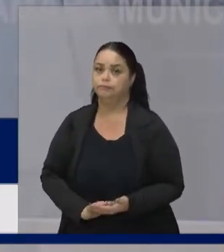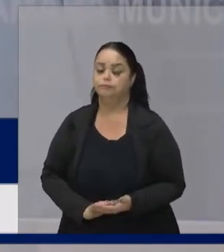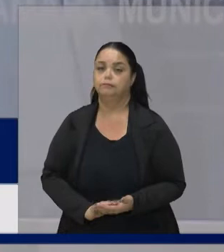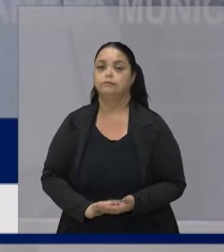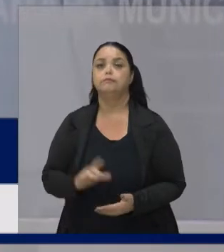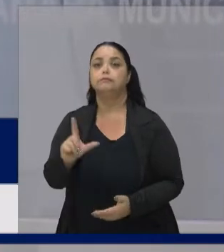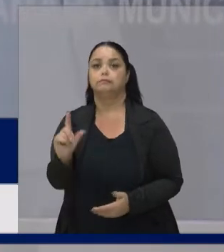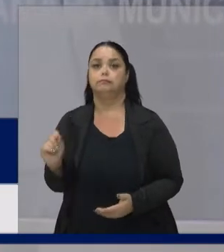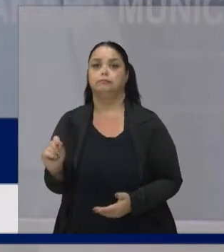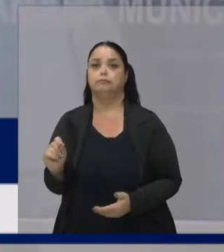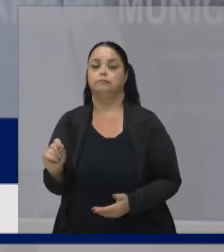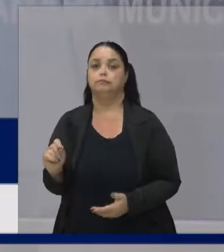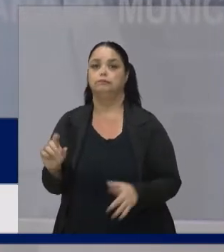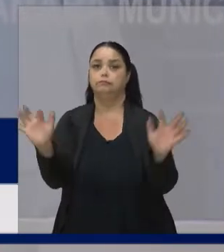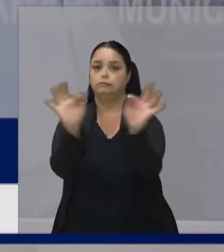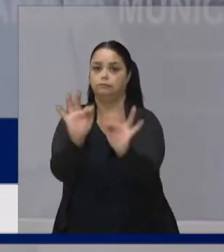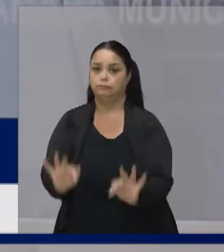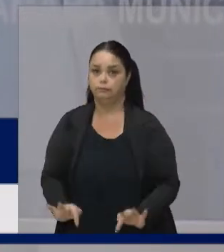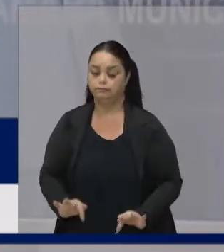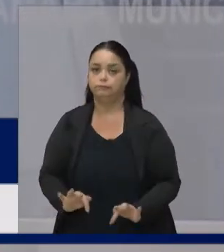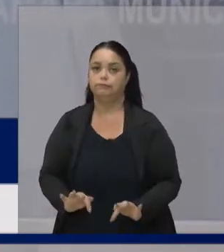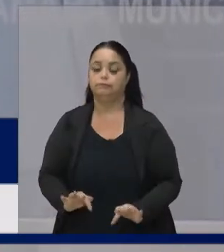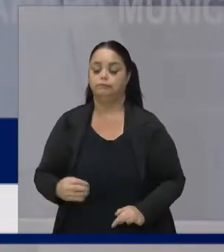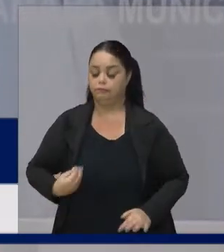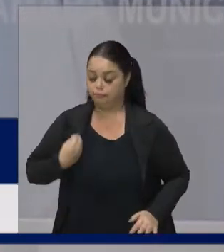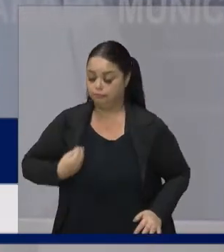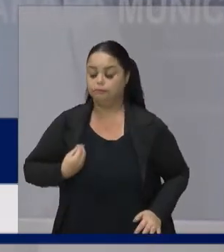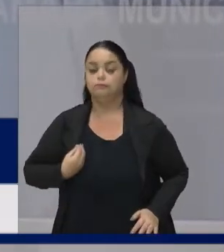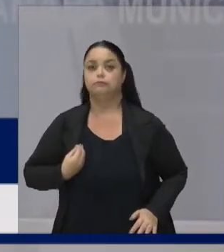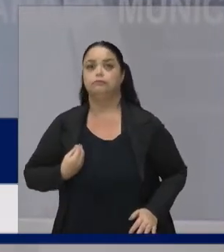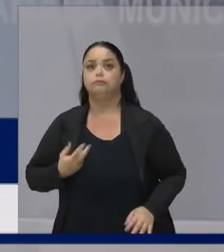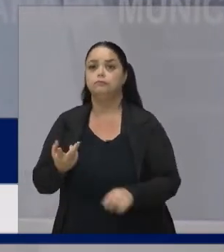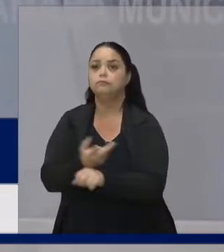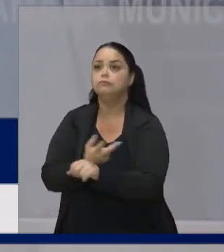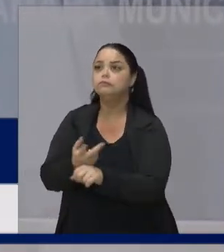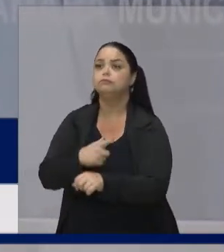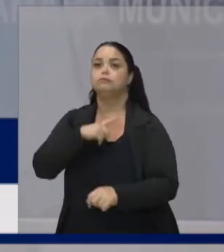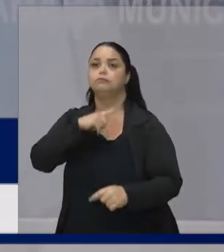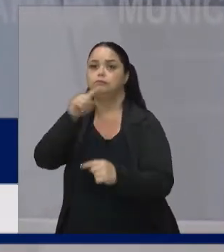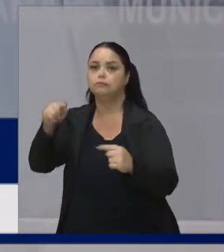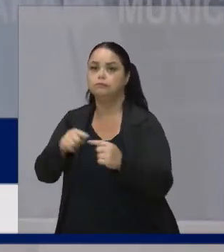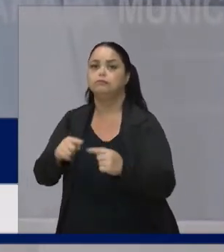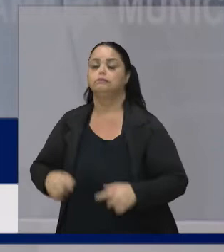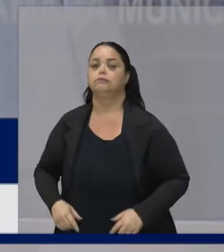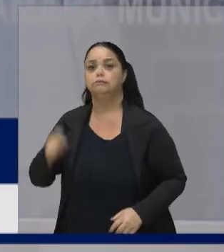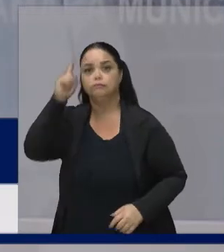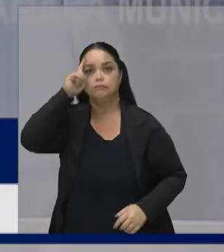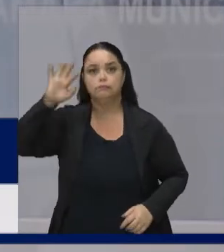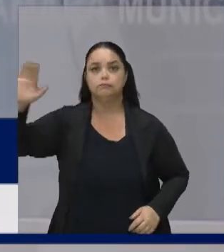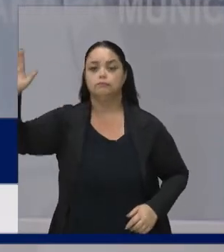Escolha ser feliz Escolha ir em busca dos seus sonhos Dos seus objetivos